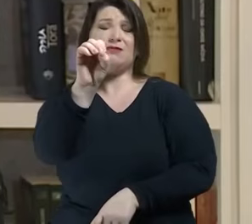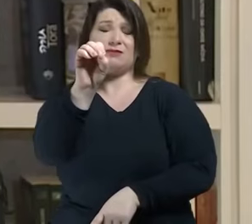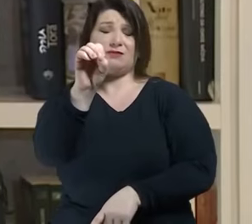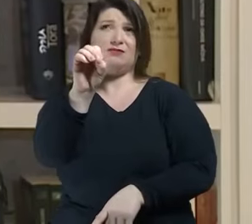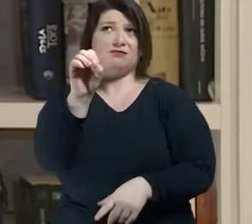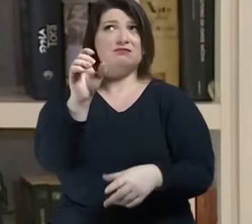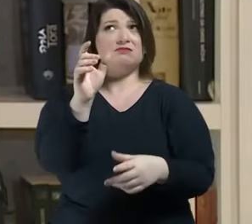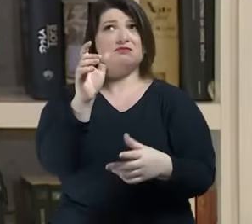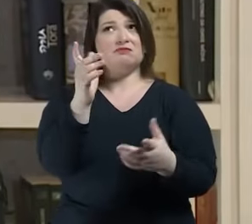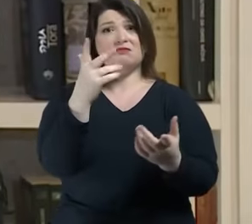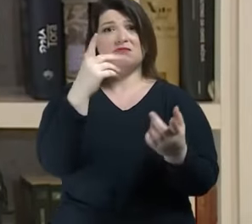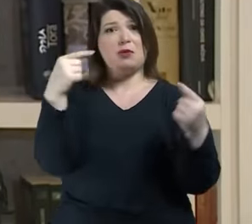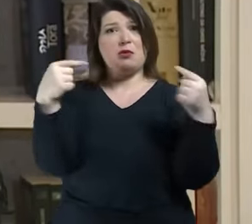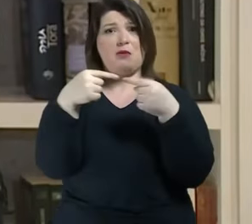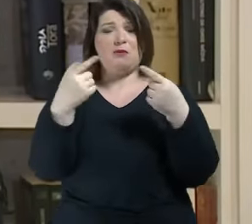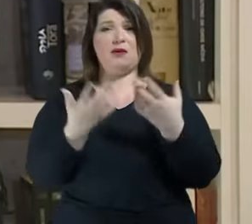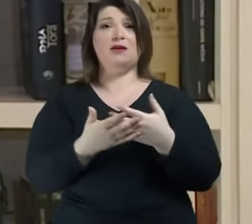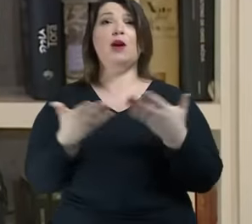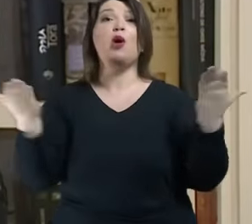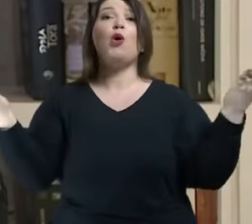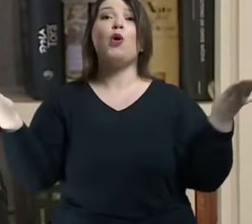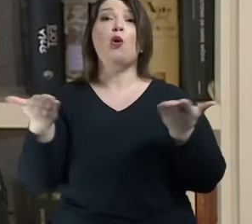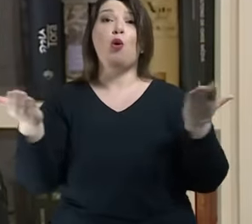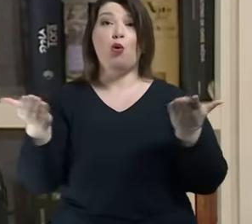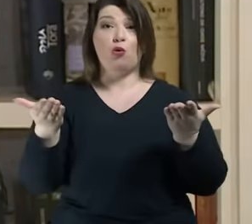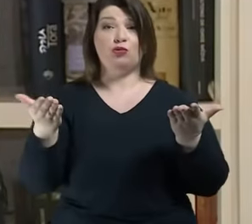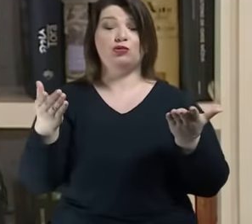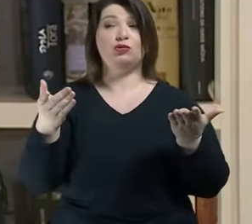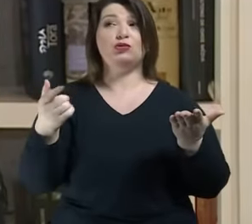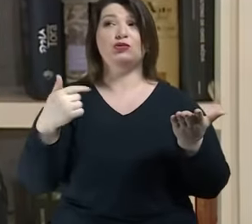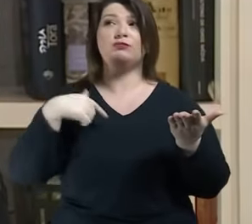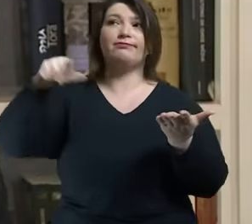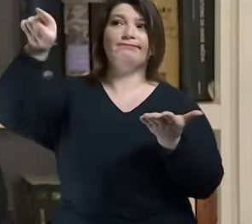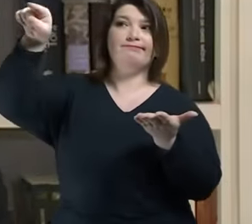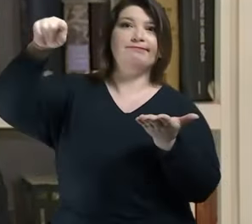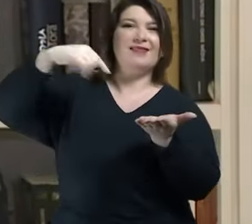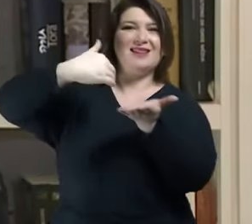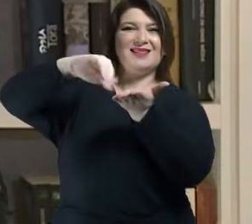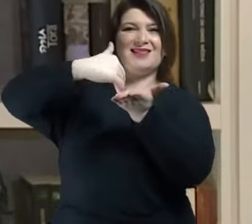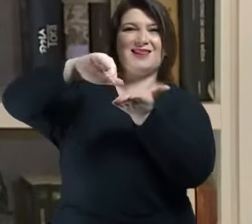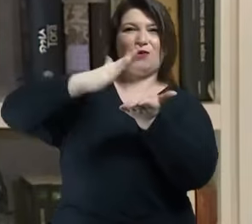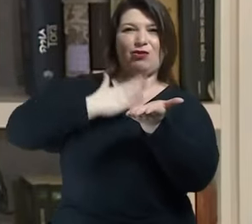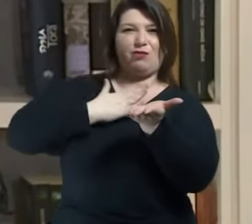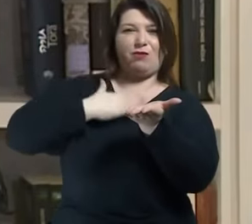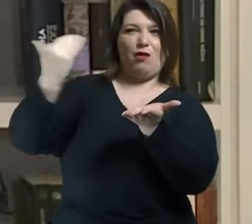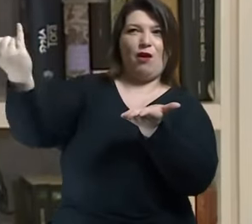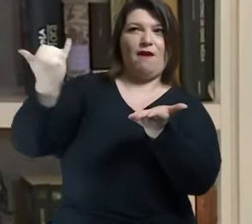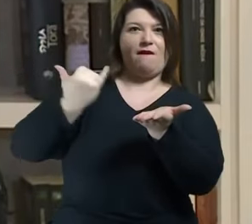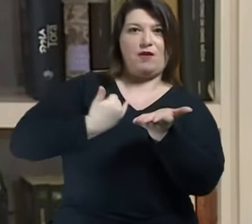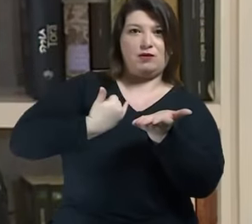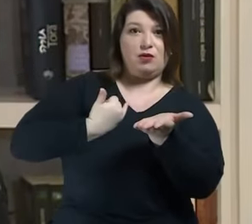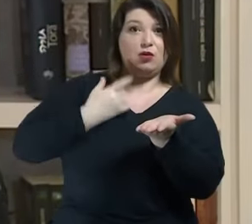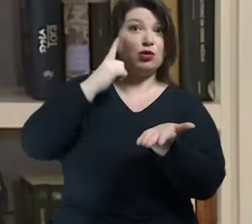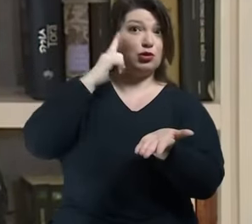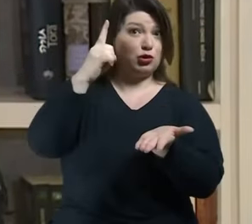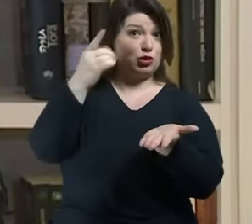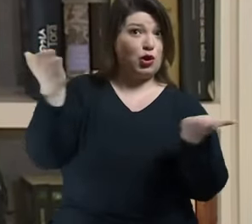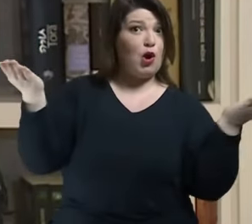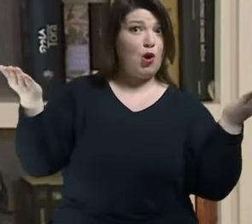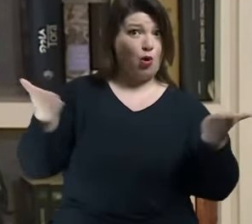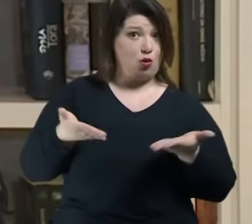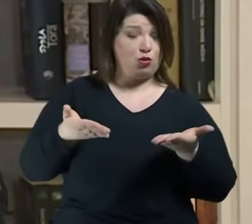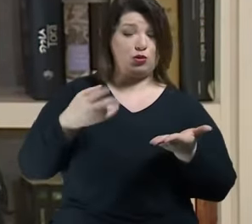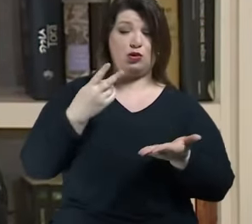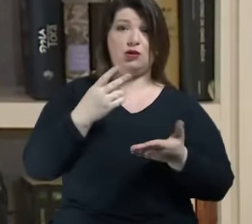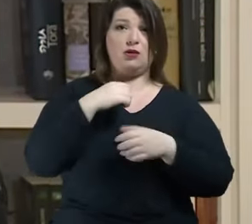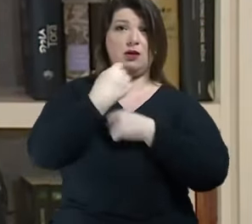Hoje, meu escritório informou que no ano de 2020, o dia de hoje, ou seja, estamos no terceiro dia de